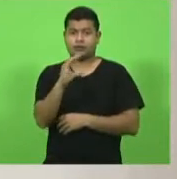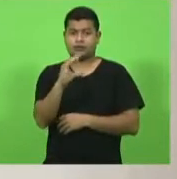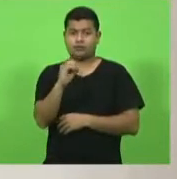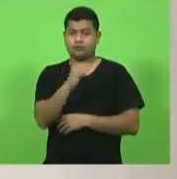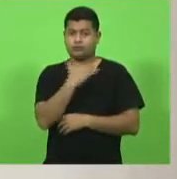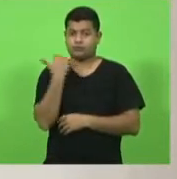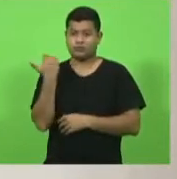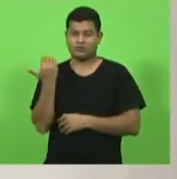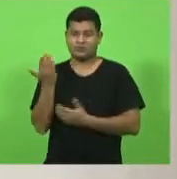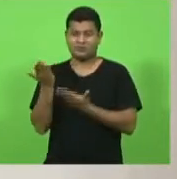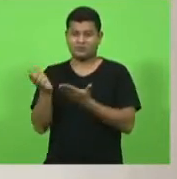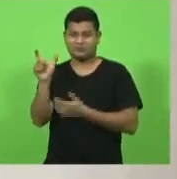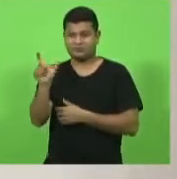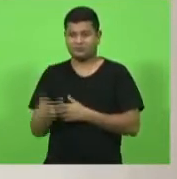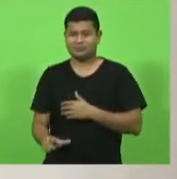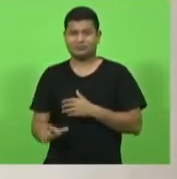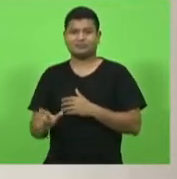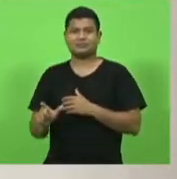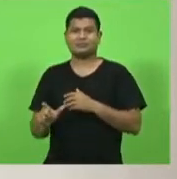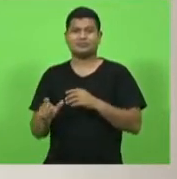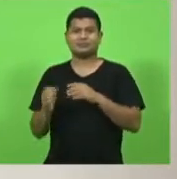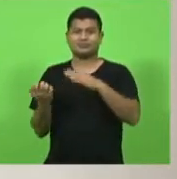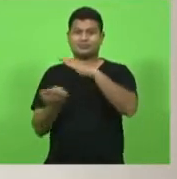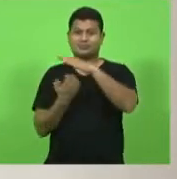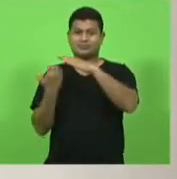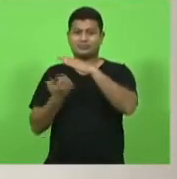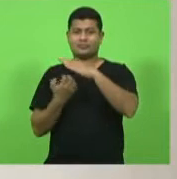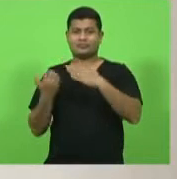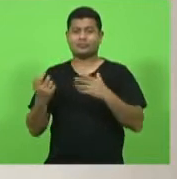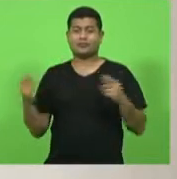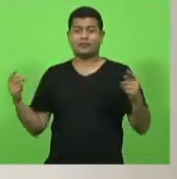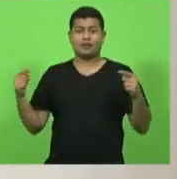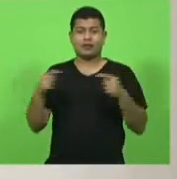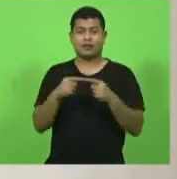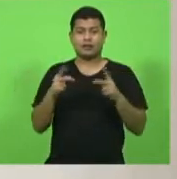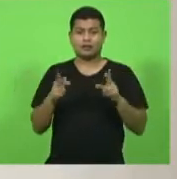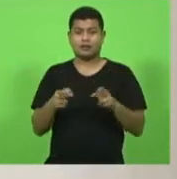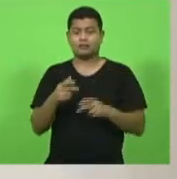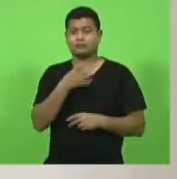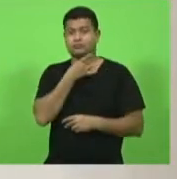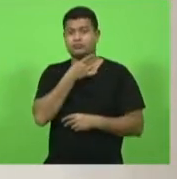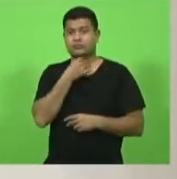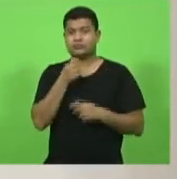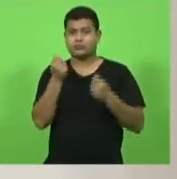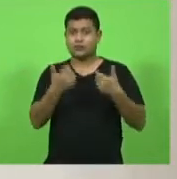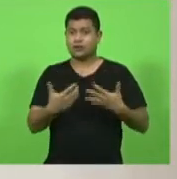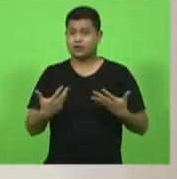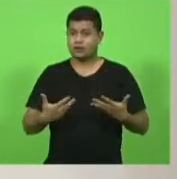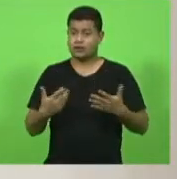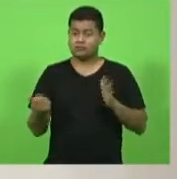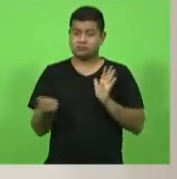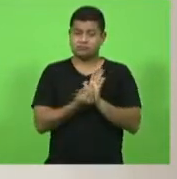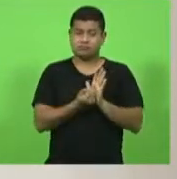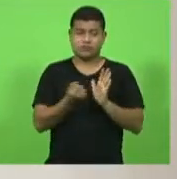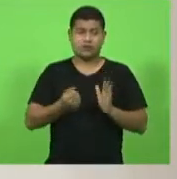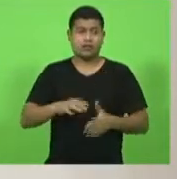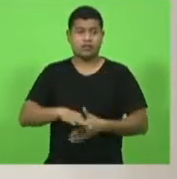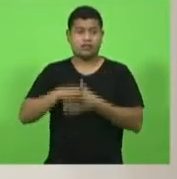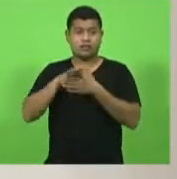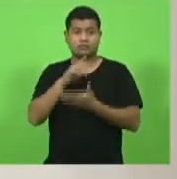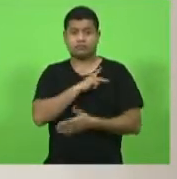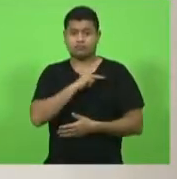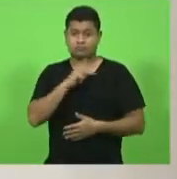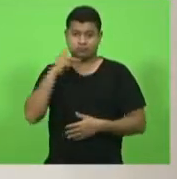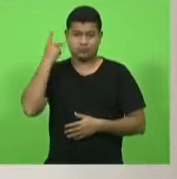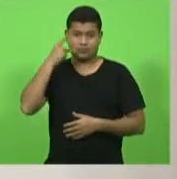o nosso deputado Cobalchini queria aproveitar aqui registrar também a perda de um grande líder político na cidade de